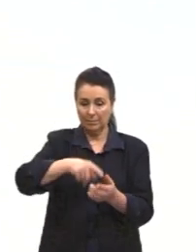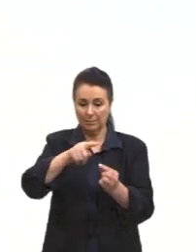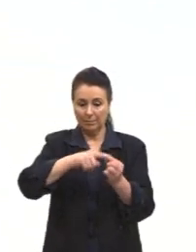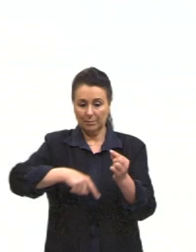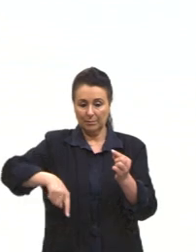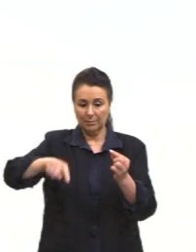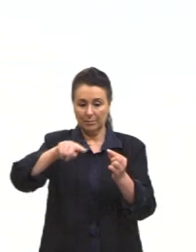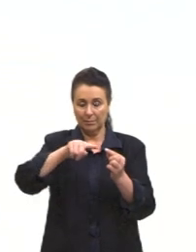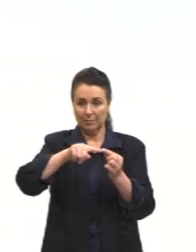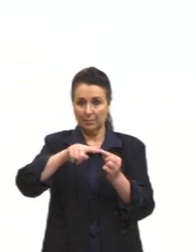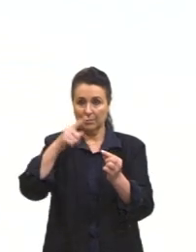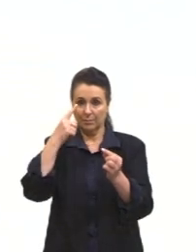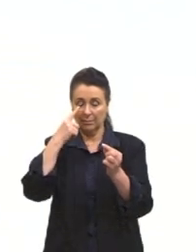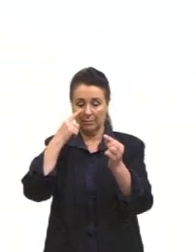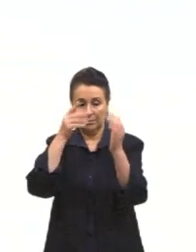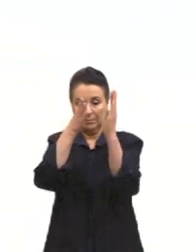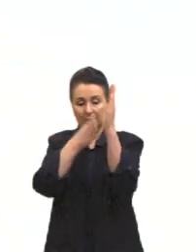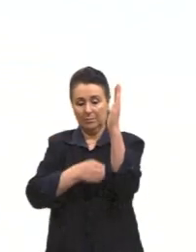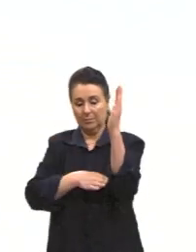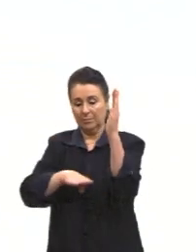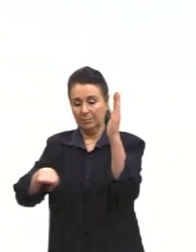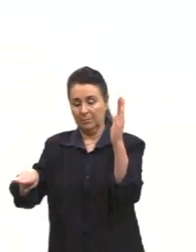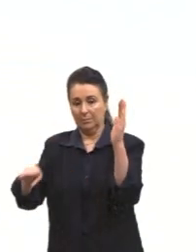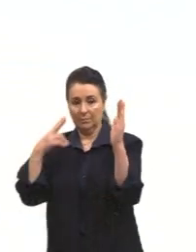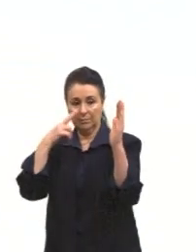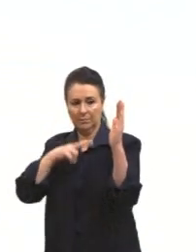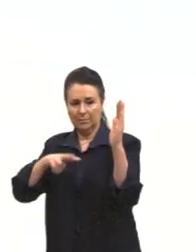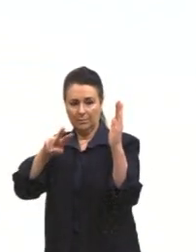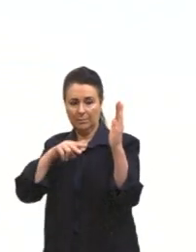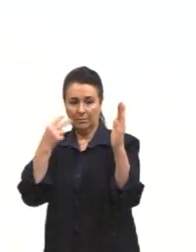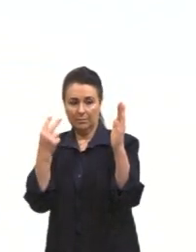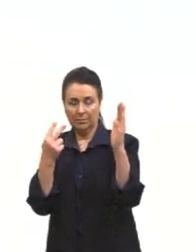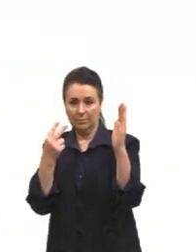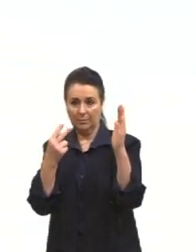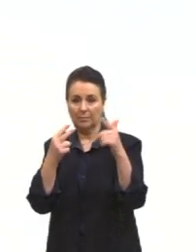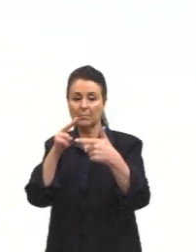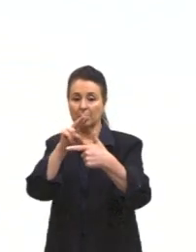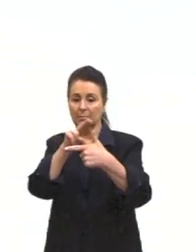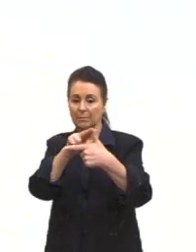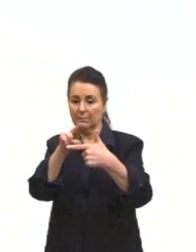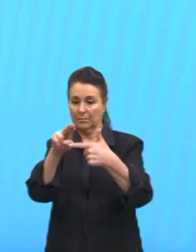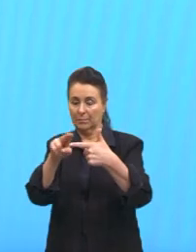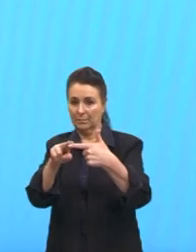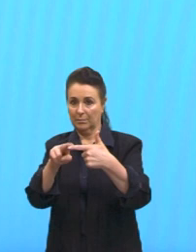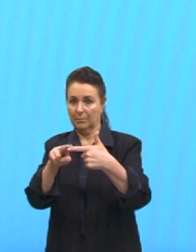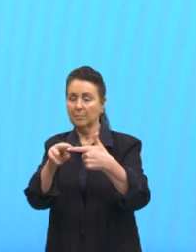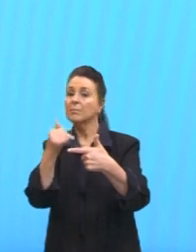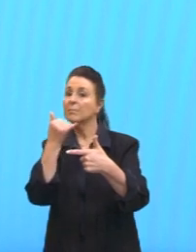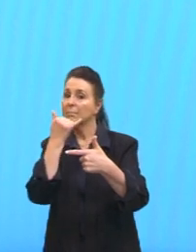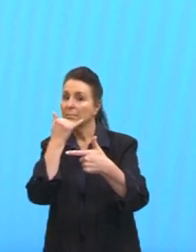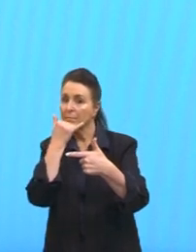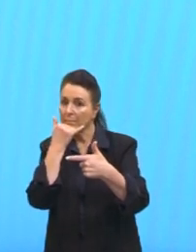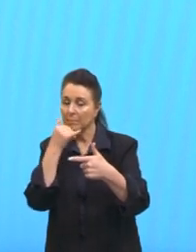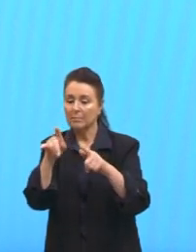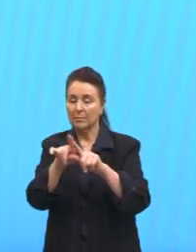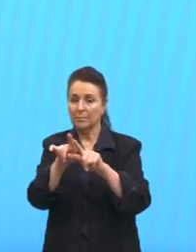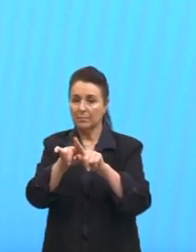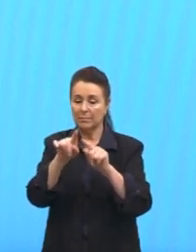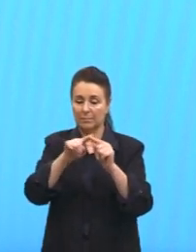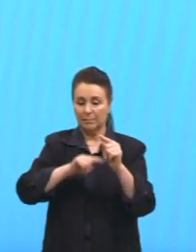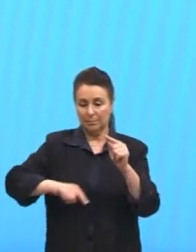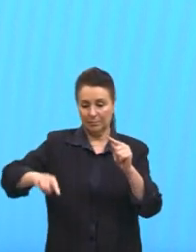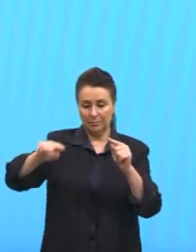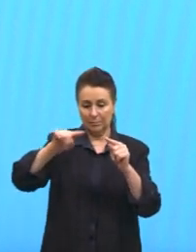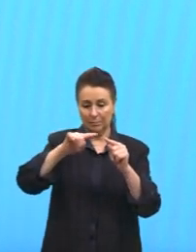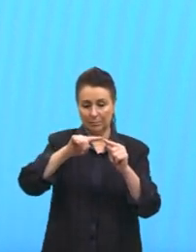do plano cartesiano. A gente consegue visualizar as duas tangentes, as circunferências tangentes, né? Que tem um pontinho